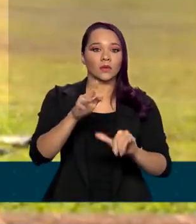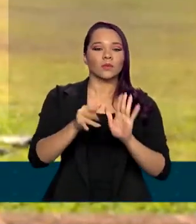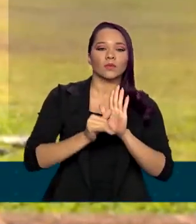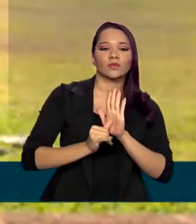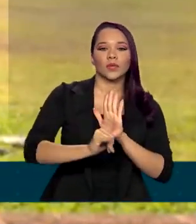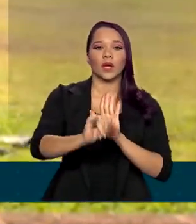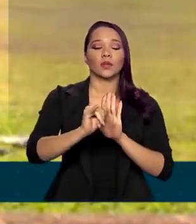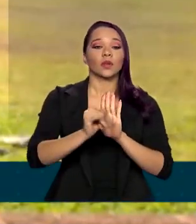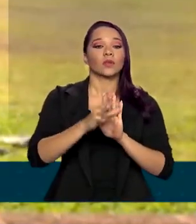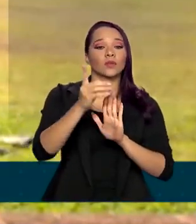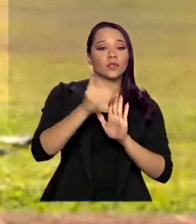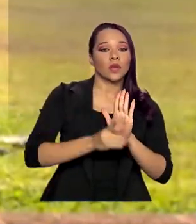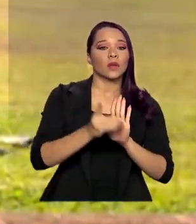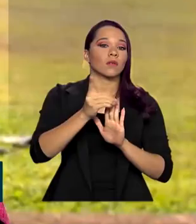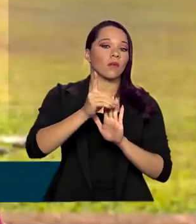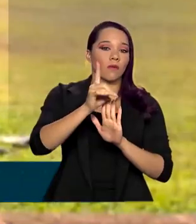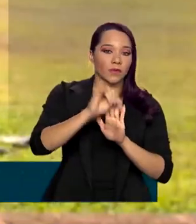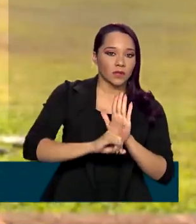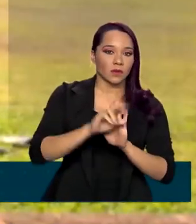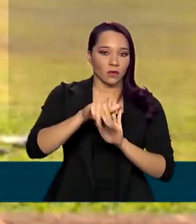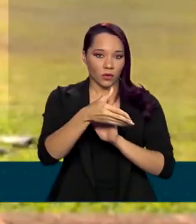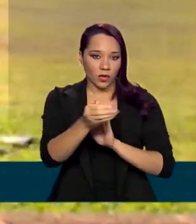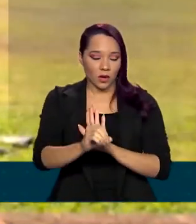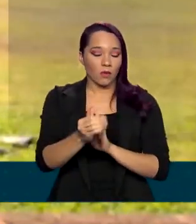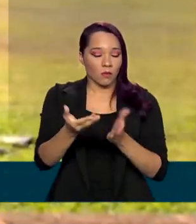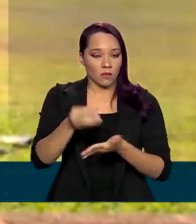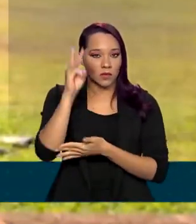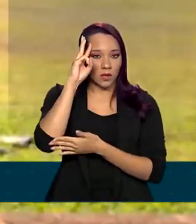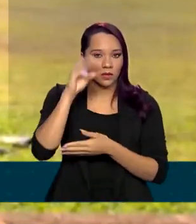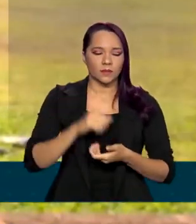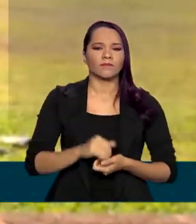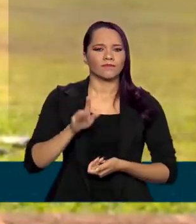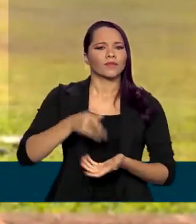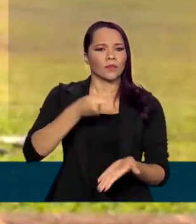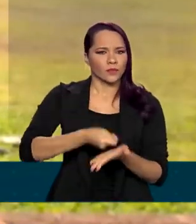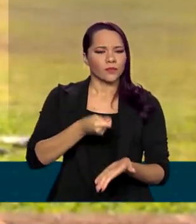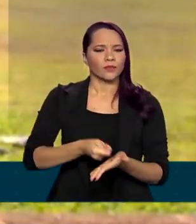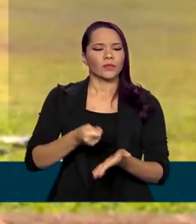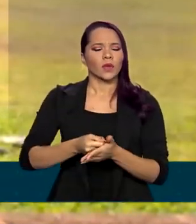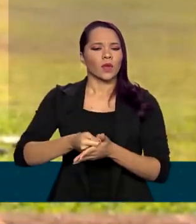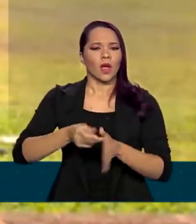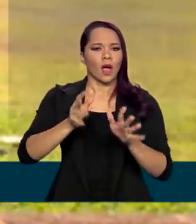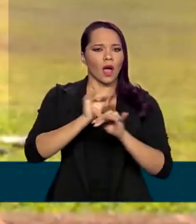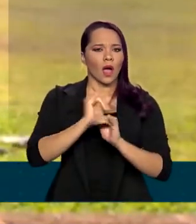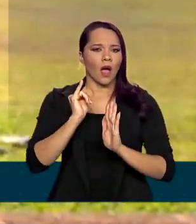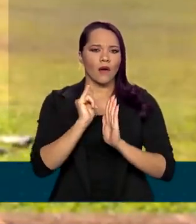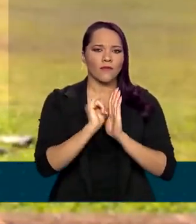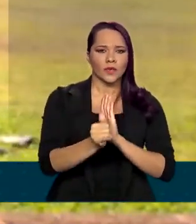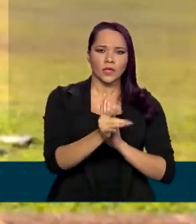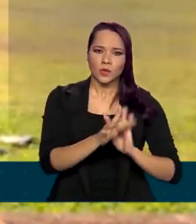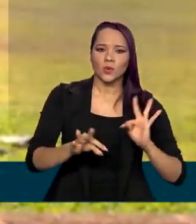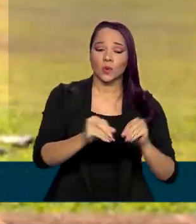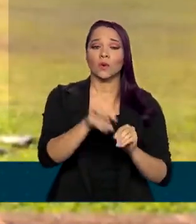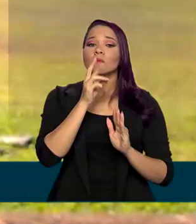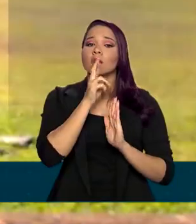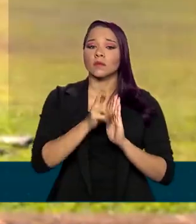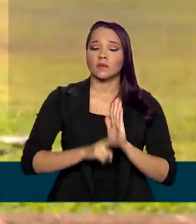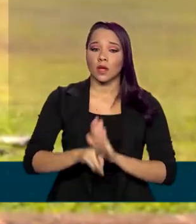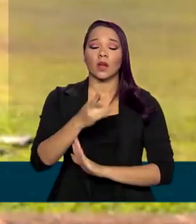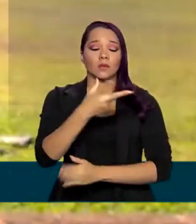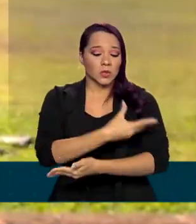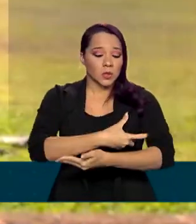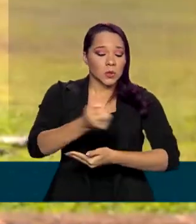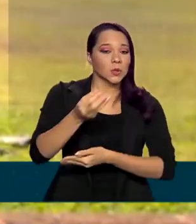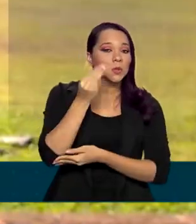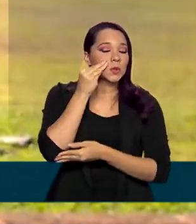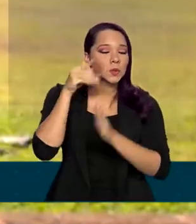União desta terça-feira. A partir de agora, é obrigatória a notificação de todos os resultados de testes